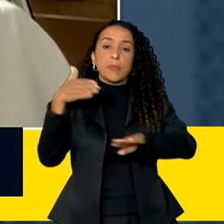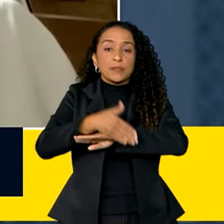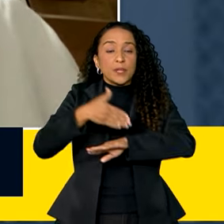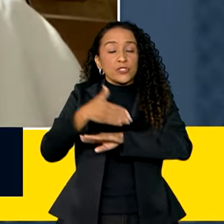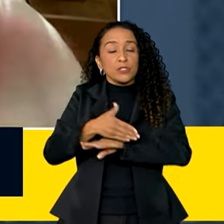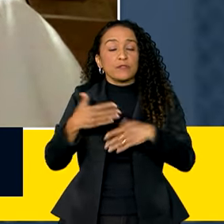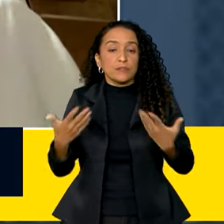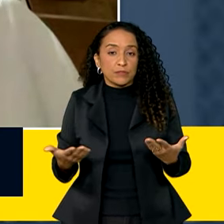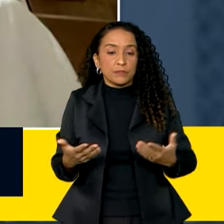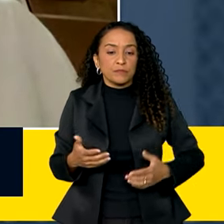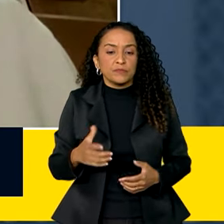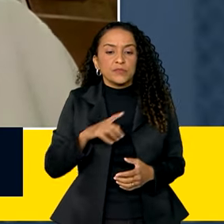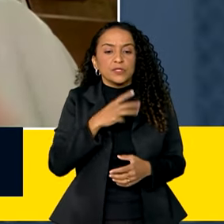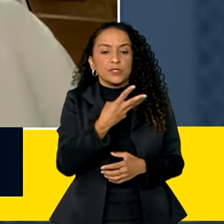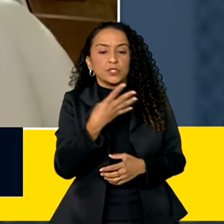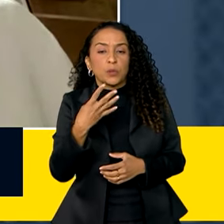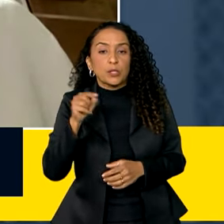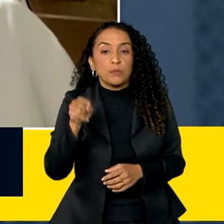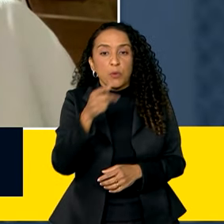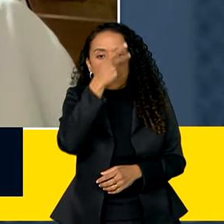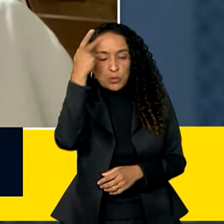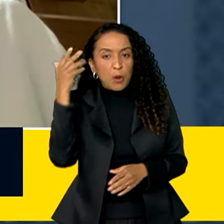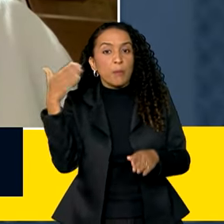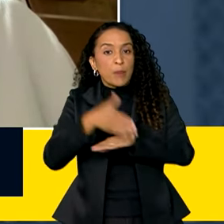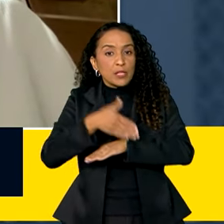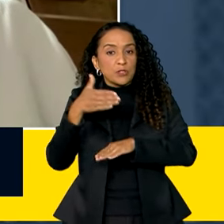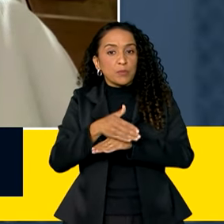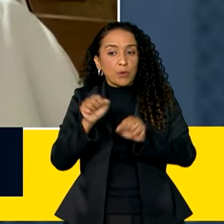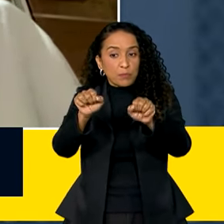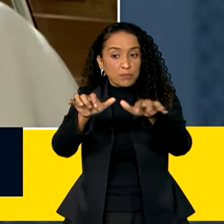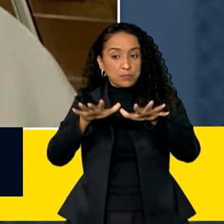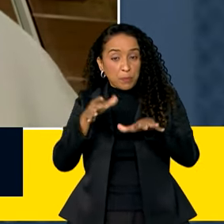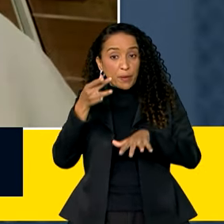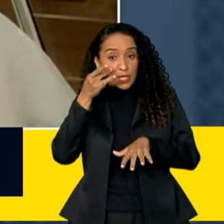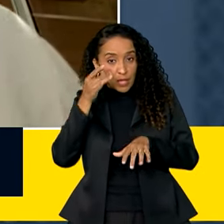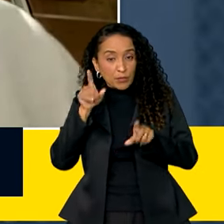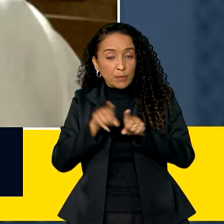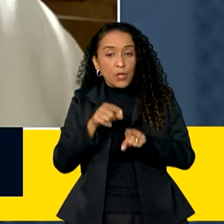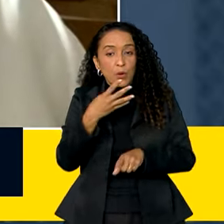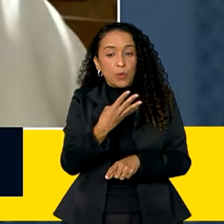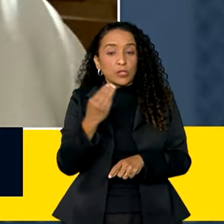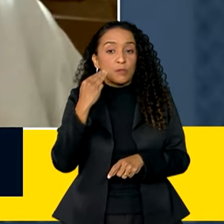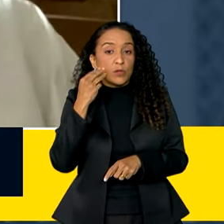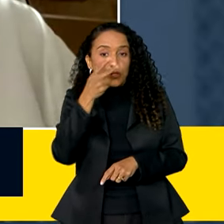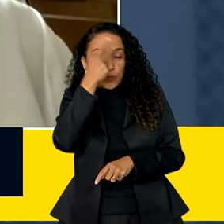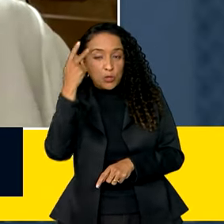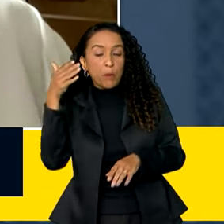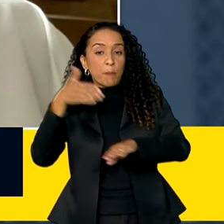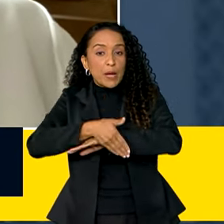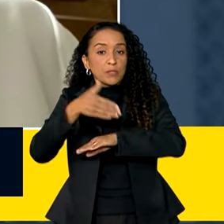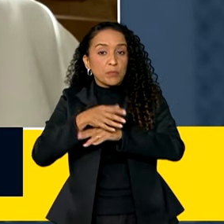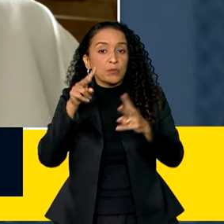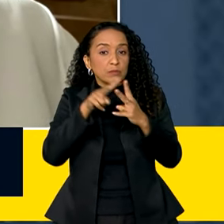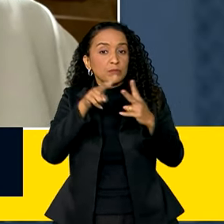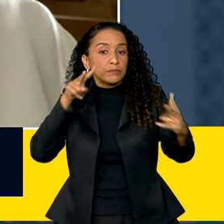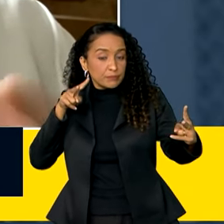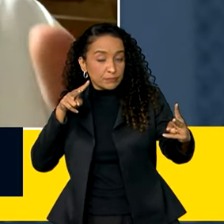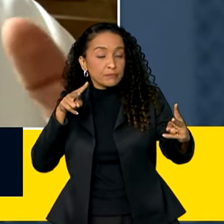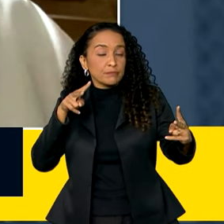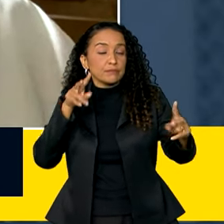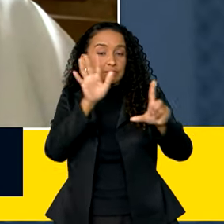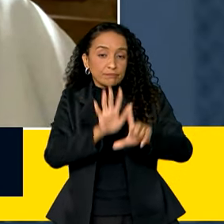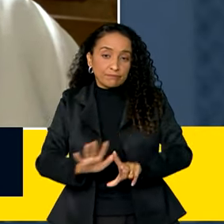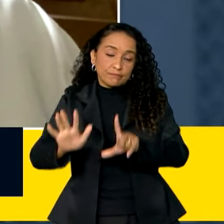34 mil pessoas participaram nas plenárias presenciais e 4 milhões de pessoas participaram na plataforma